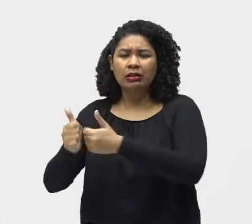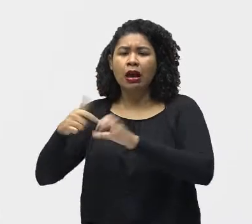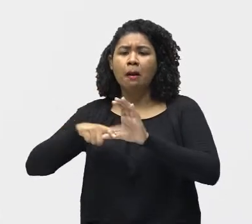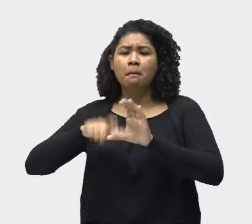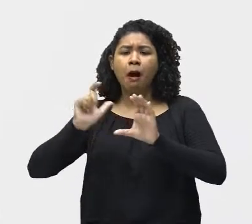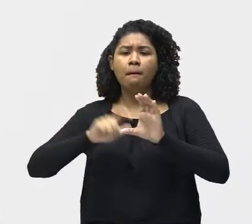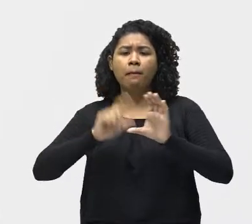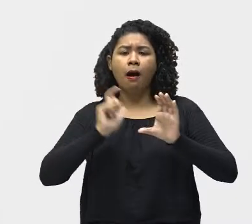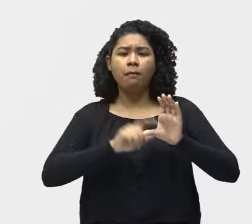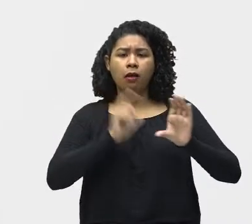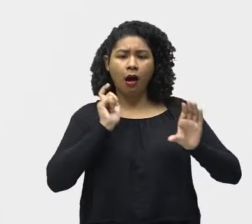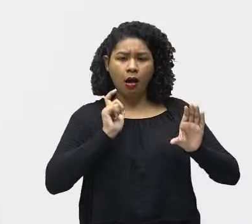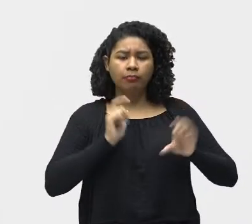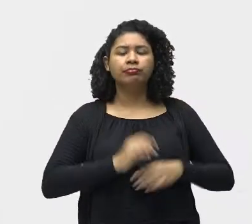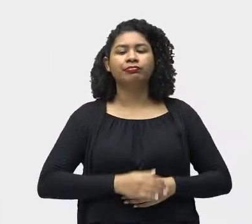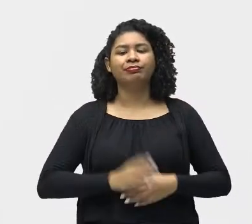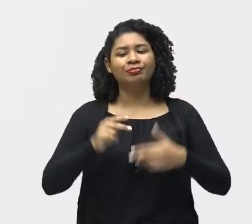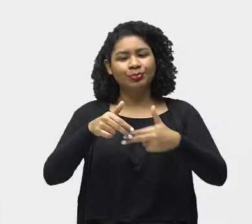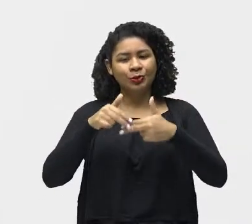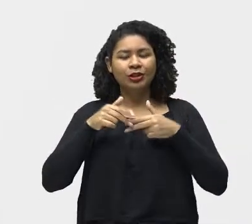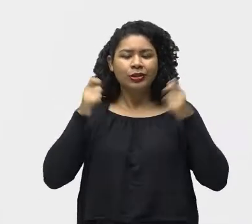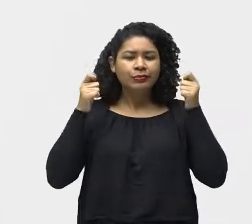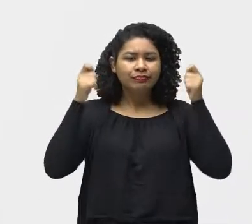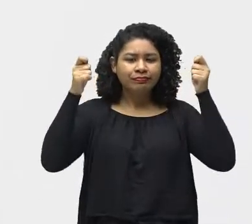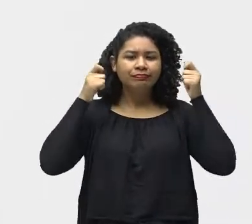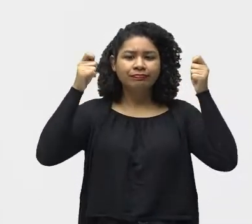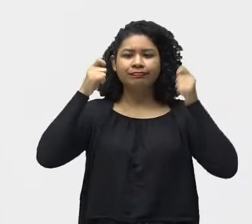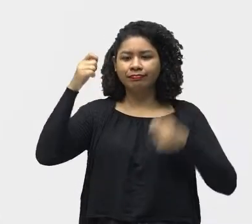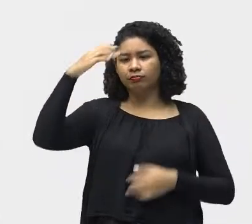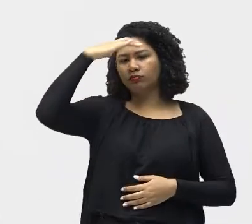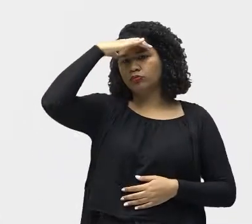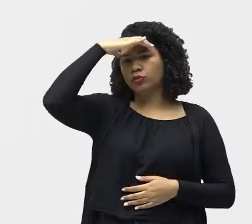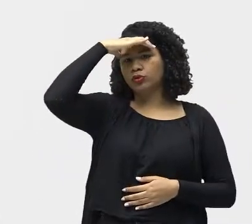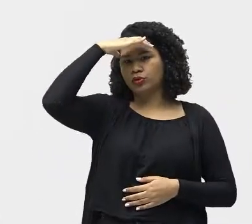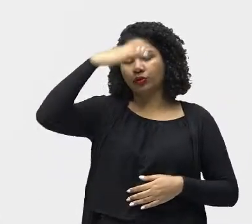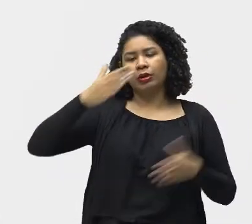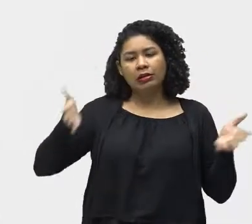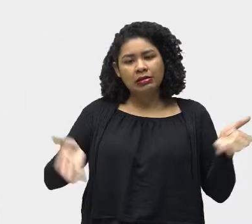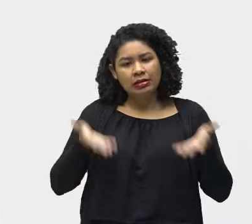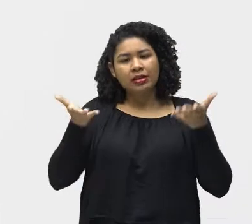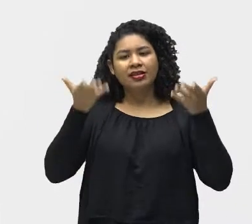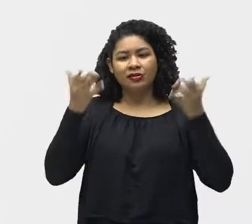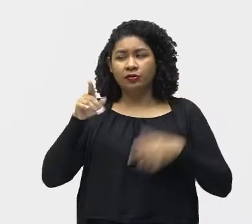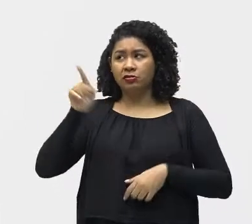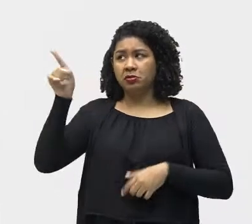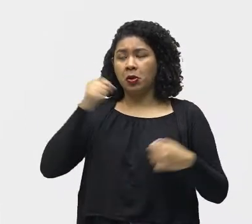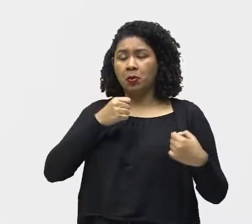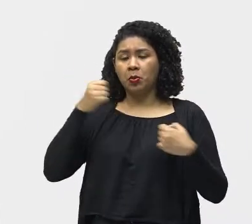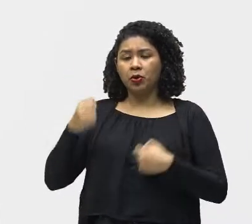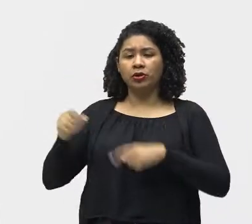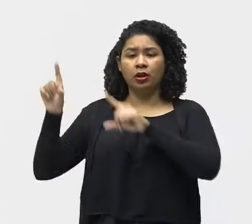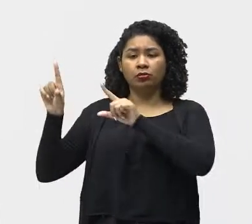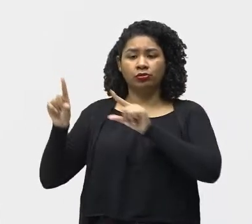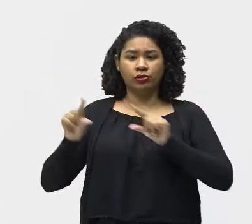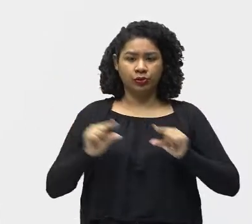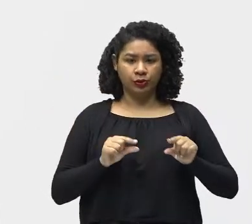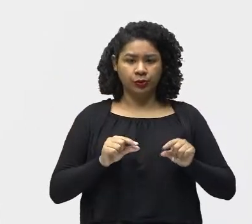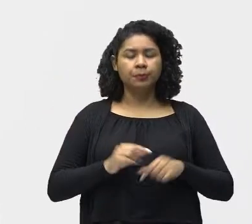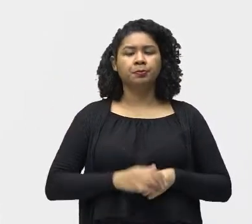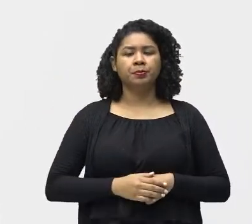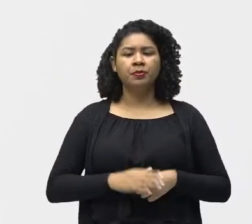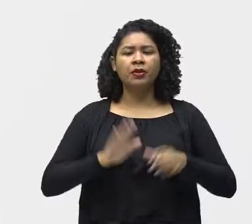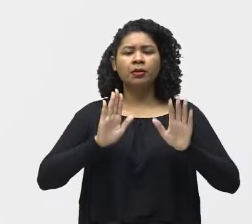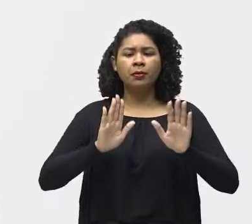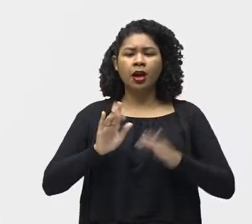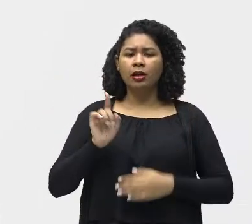conta da chamada reforma protestante. No entanto, ao mesmo tempo que isso estava acontecendo, a Igreja também tomou uma importante